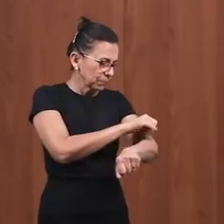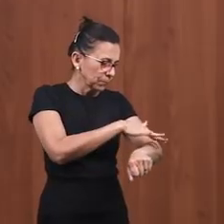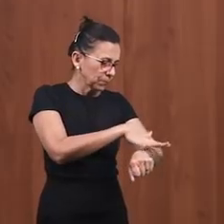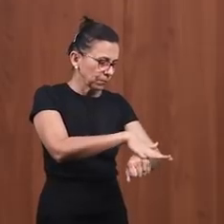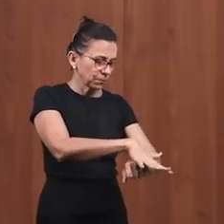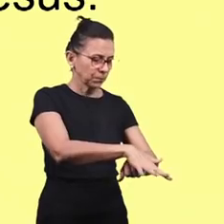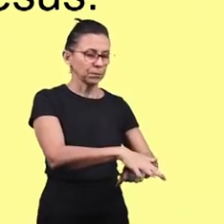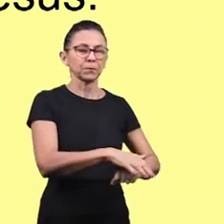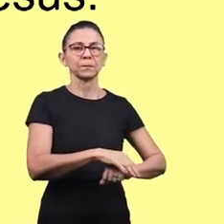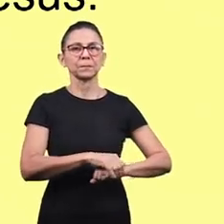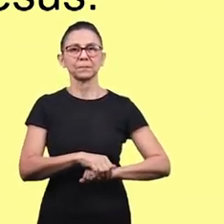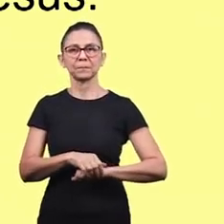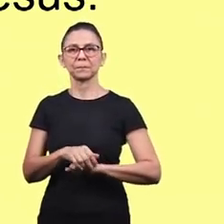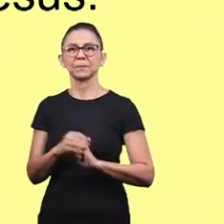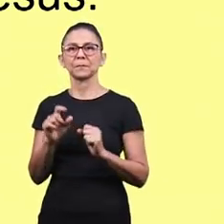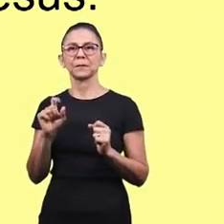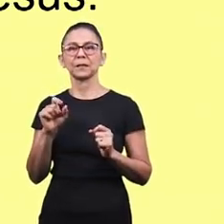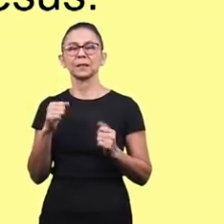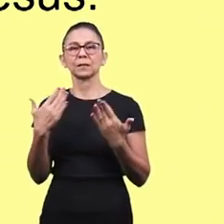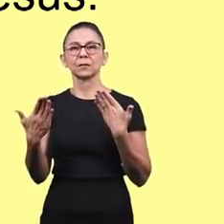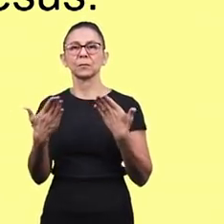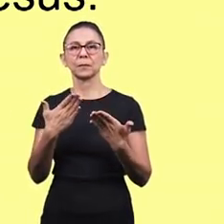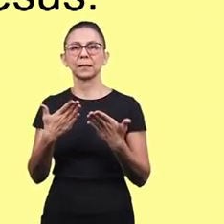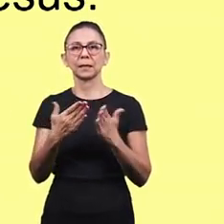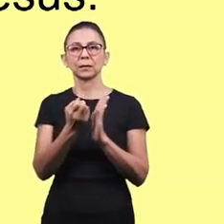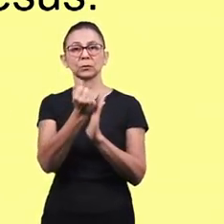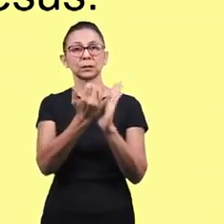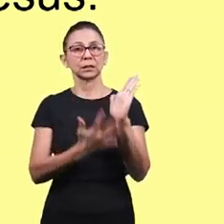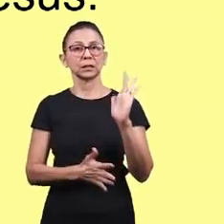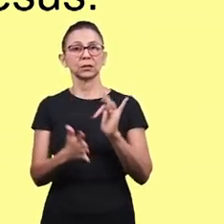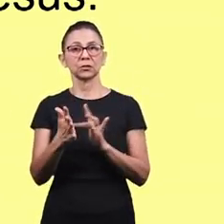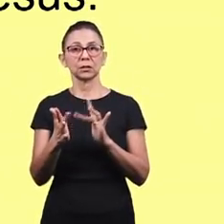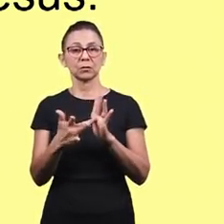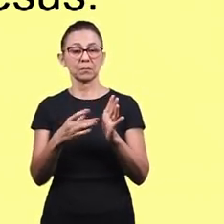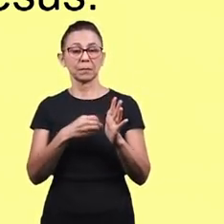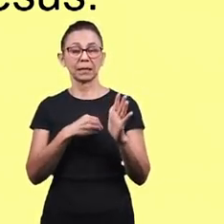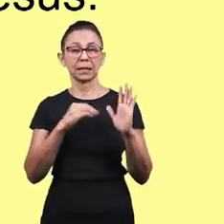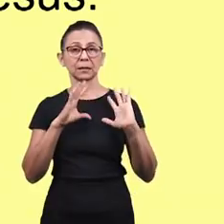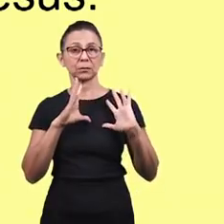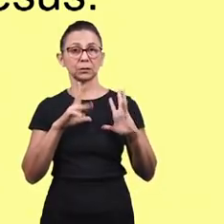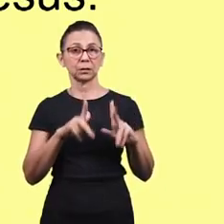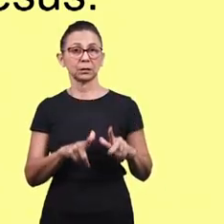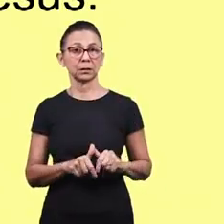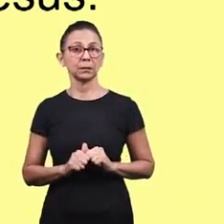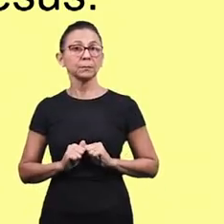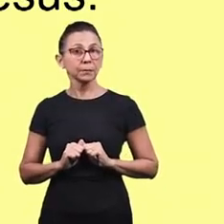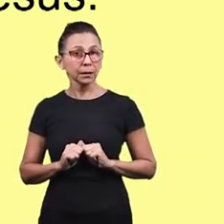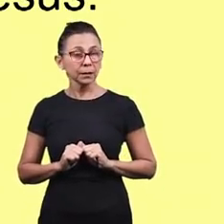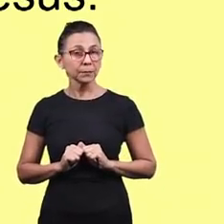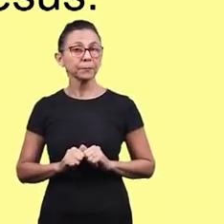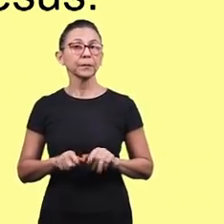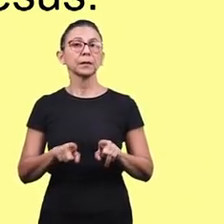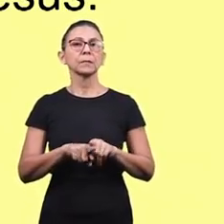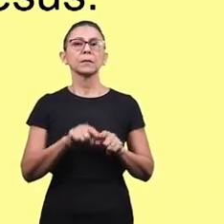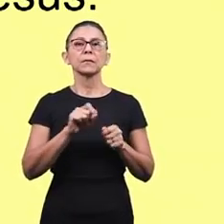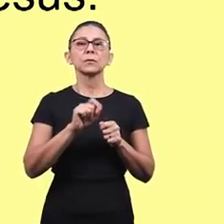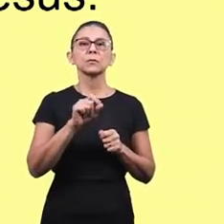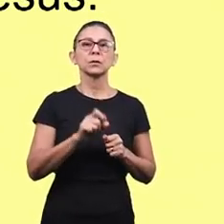Jesus, que nos purifica de todo o pecado. E o que que mais que ele fez? Ele pegou aquele homem,